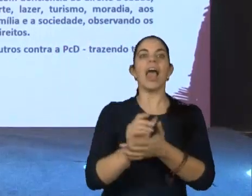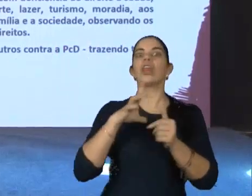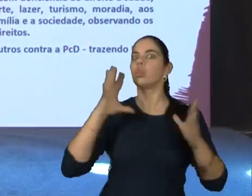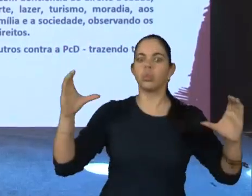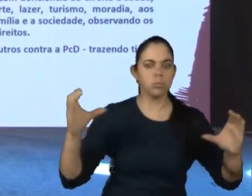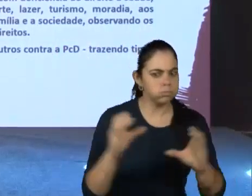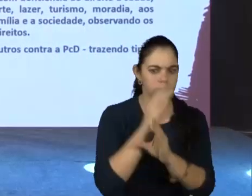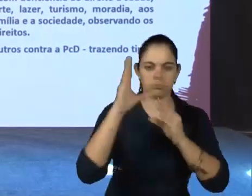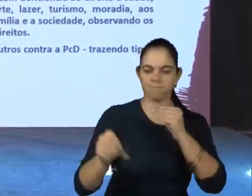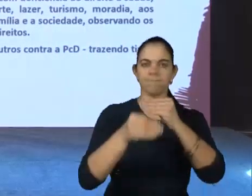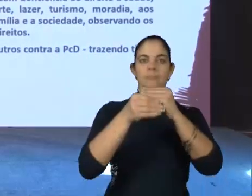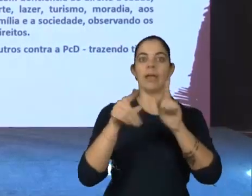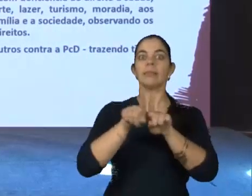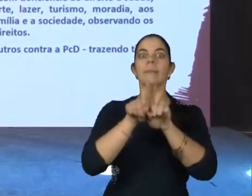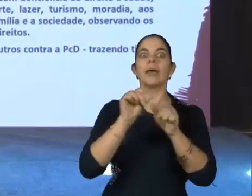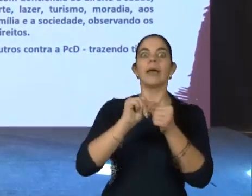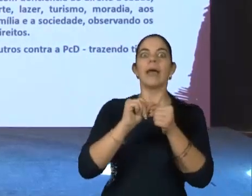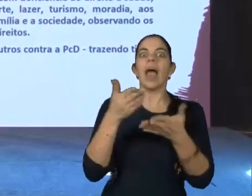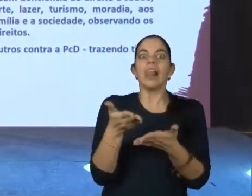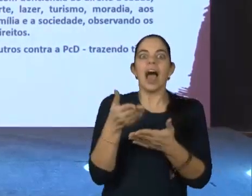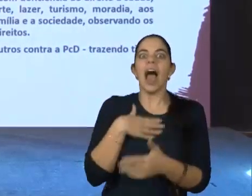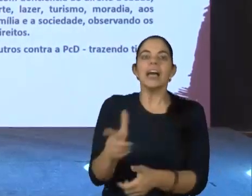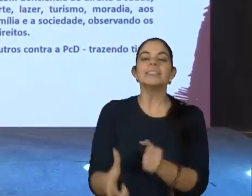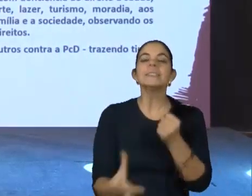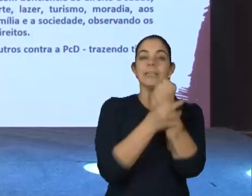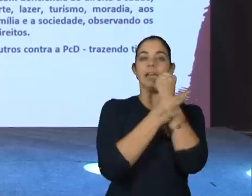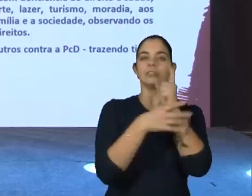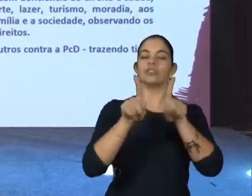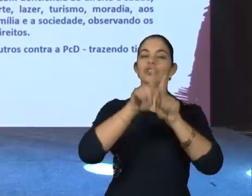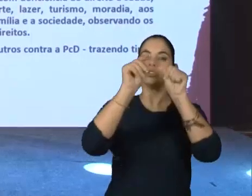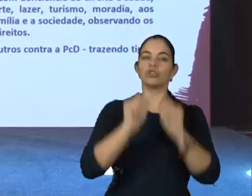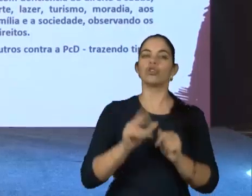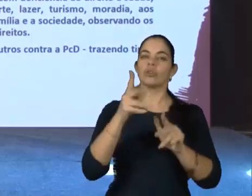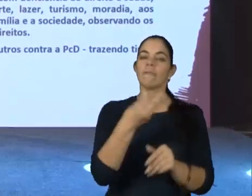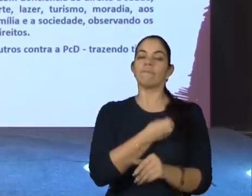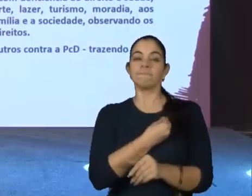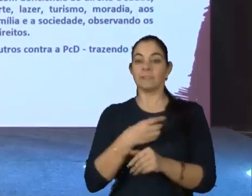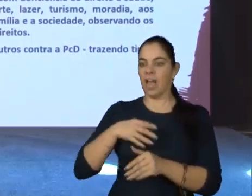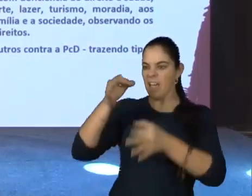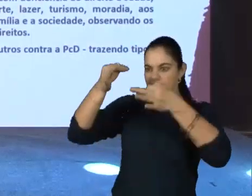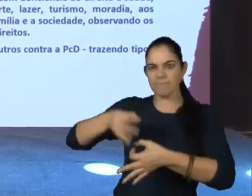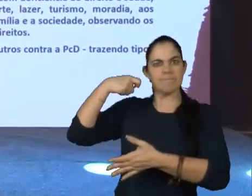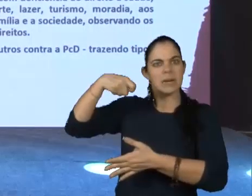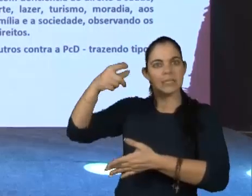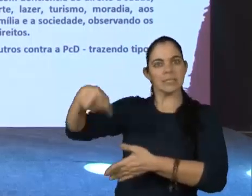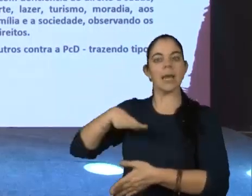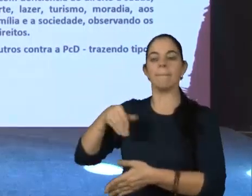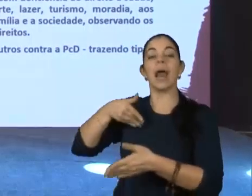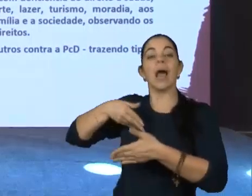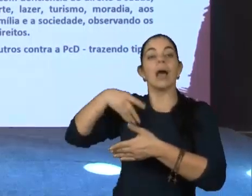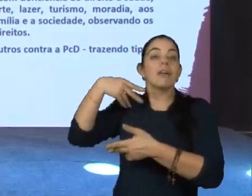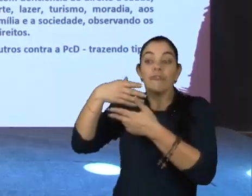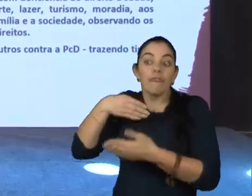a Convenção e também ela vem garantir os direitos existenciais, que são fundamentais, e promover